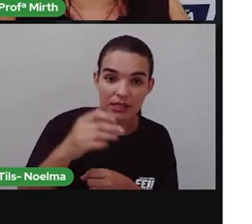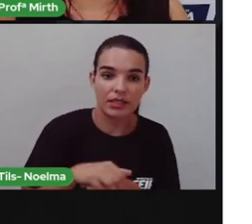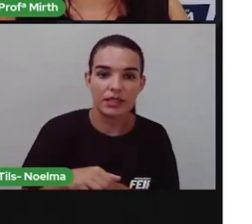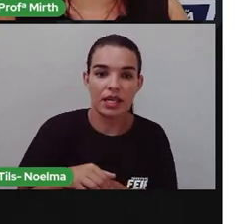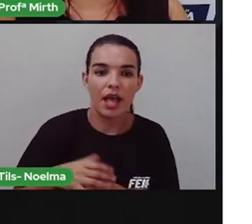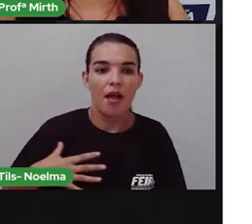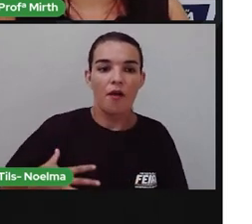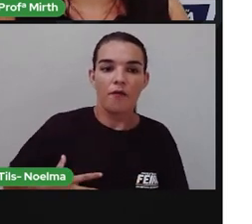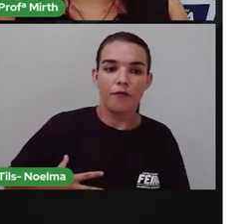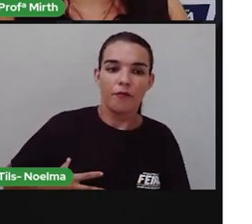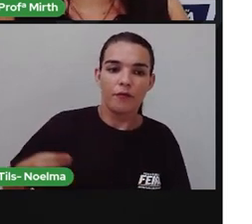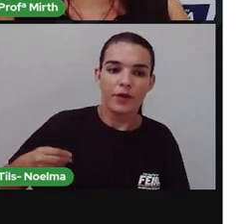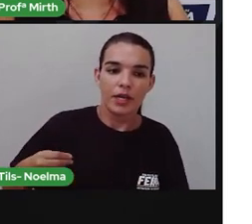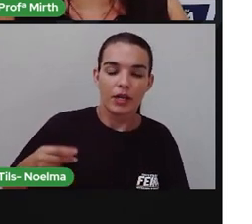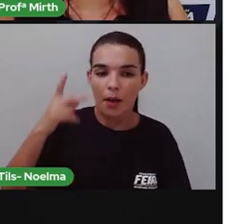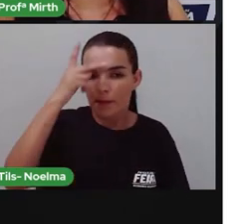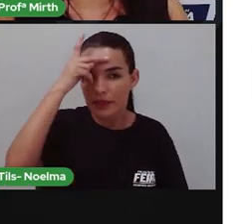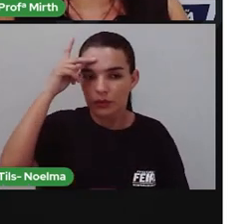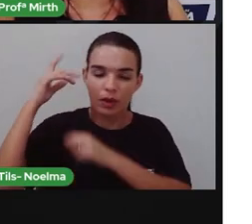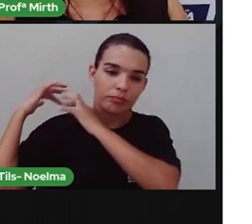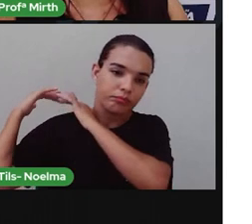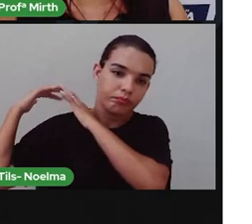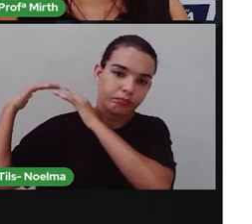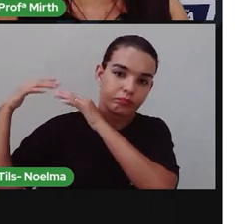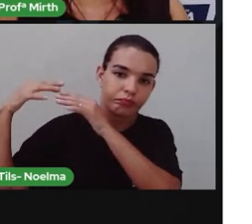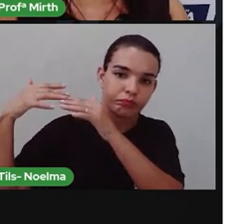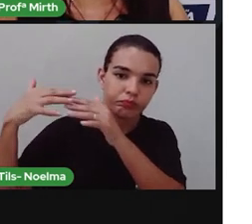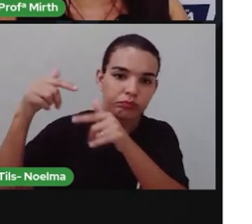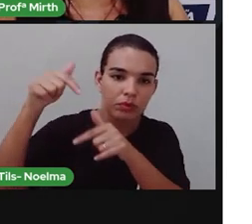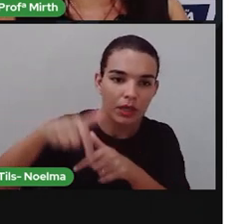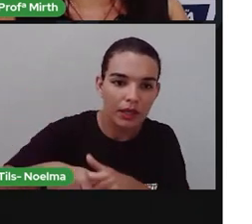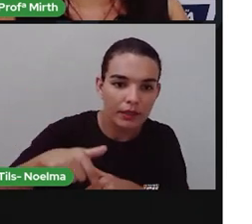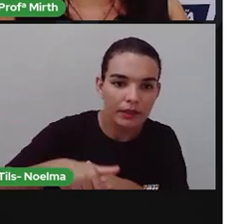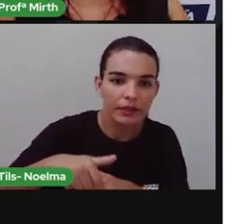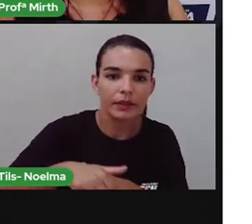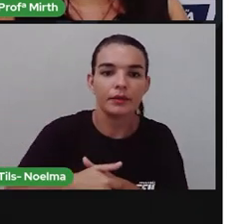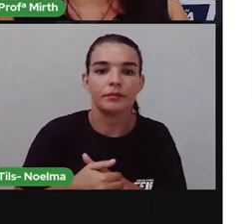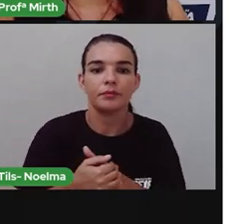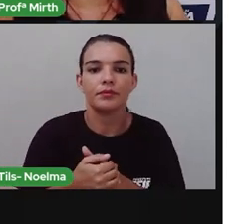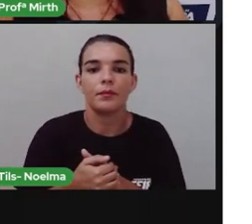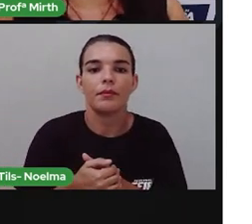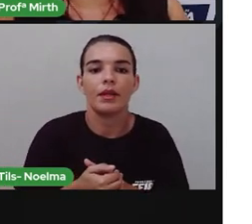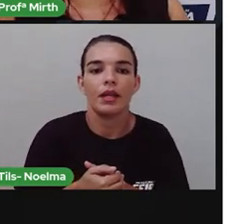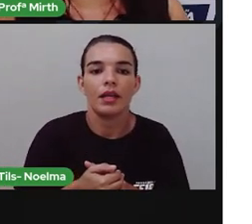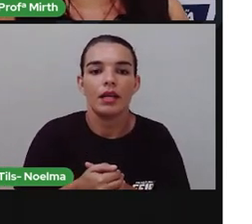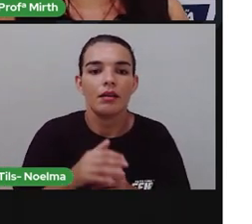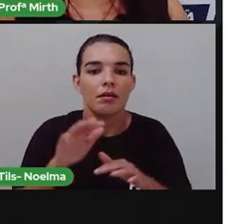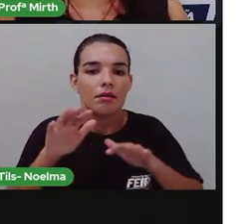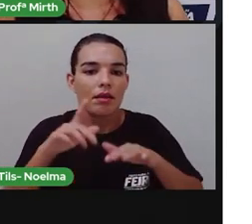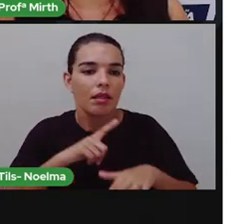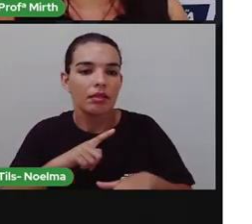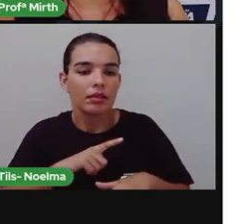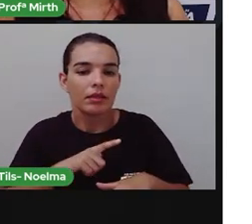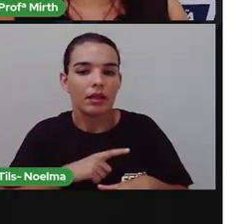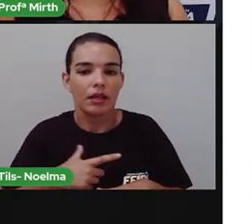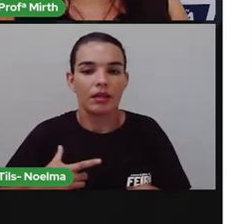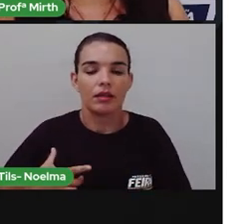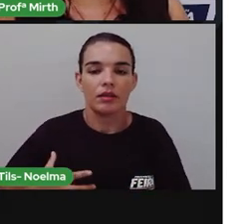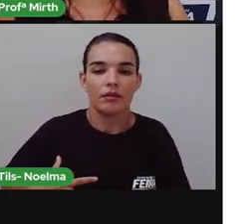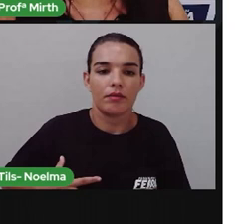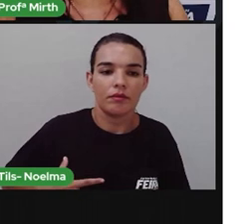irmãos. Aos seis anos, já começava a desenhar. Não concluiu o curso primário.